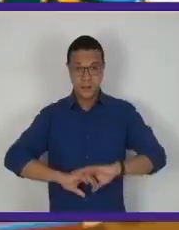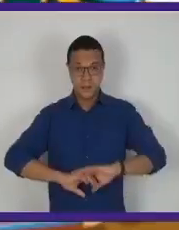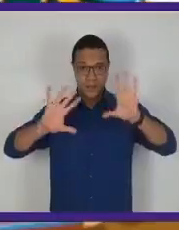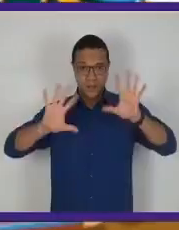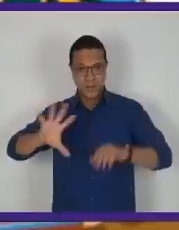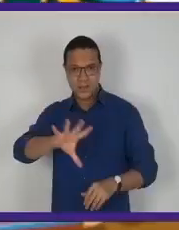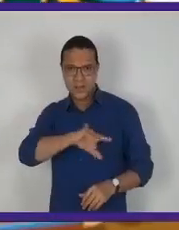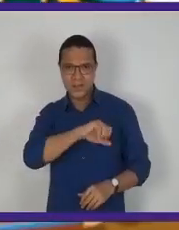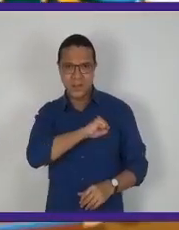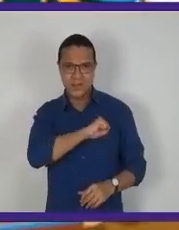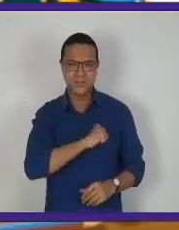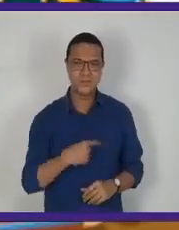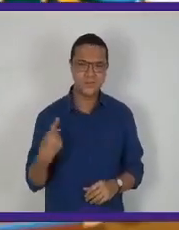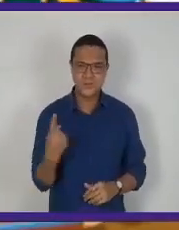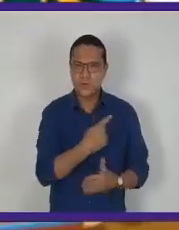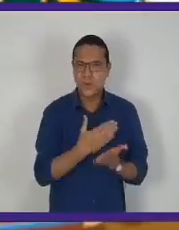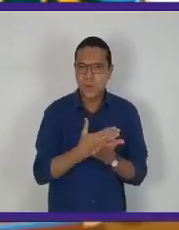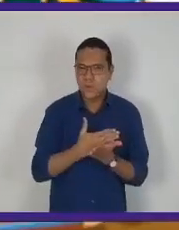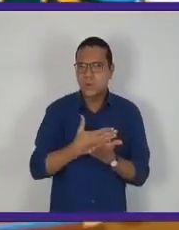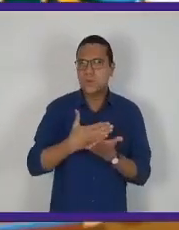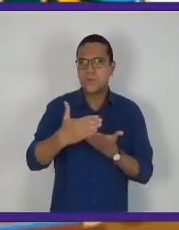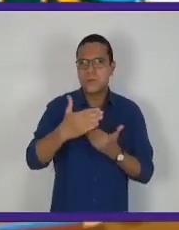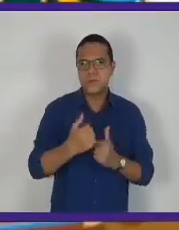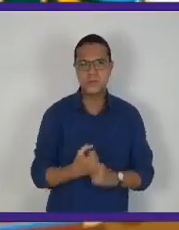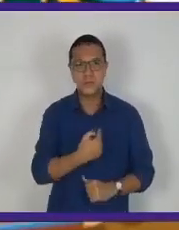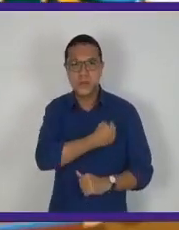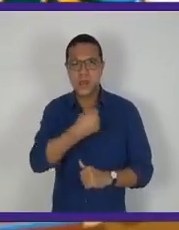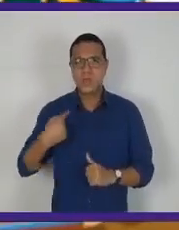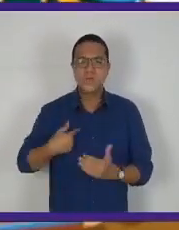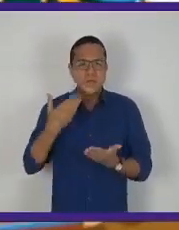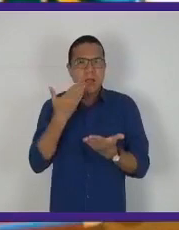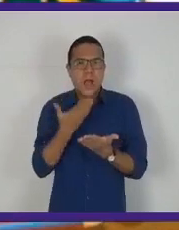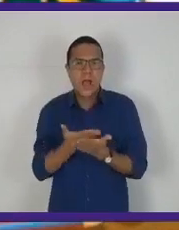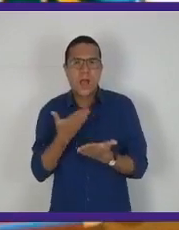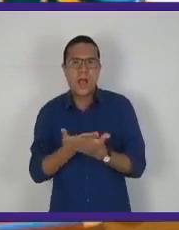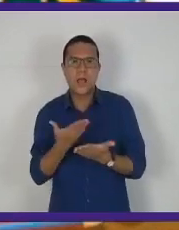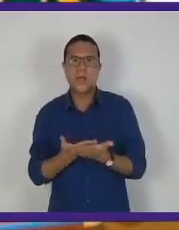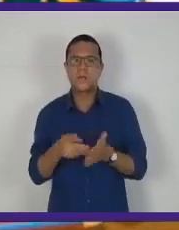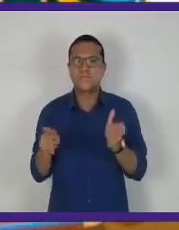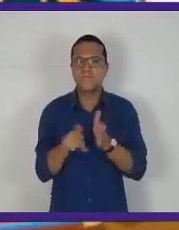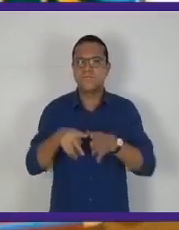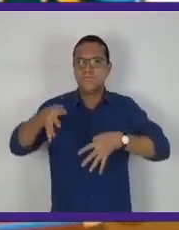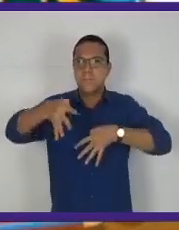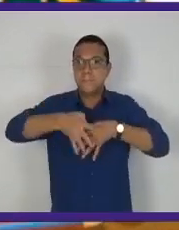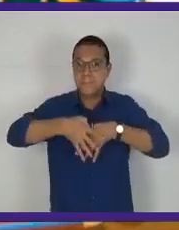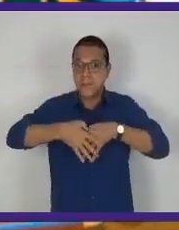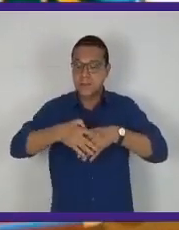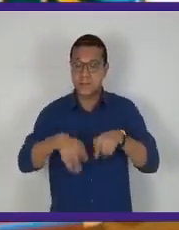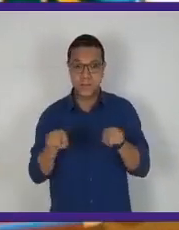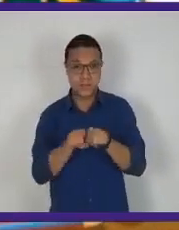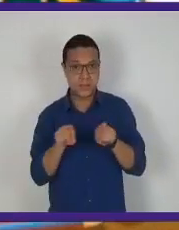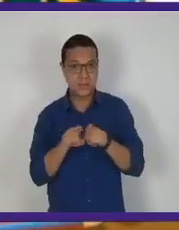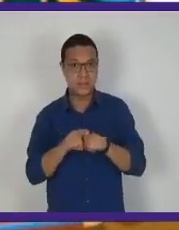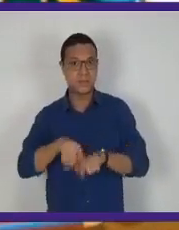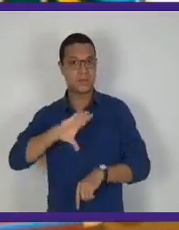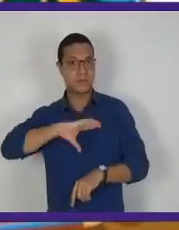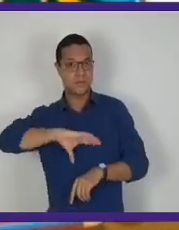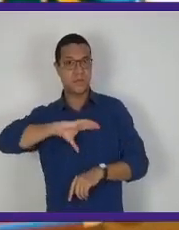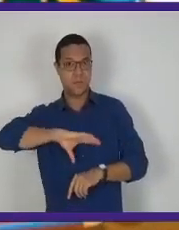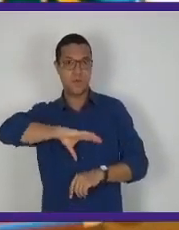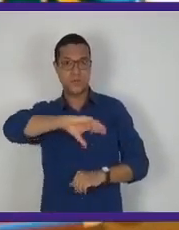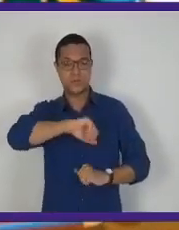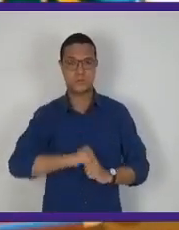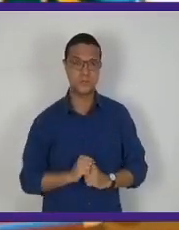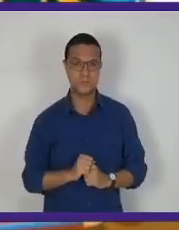Olá, amores! Estamos dando início ao nosso aulão de matemática e de